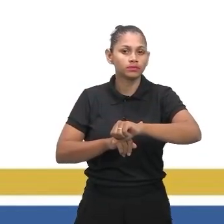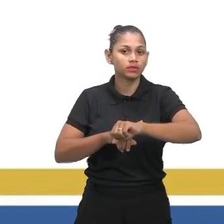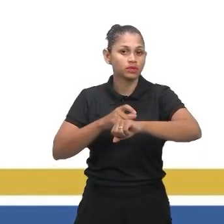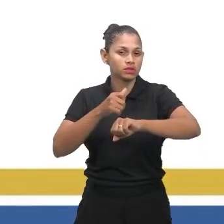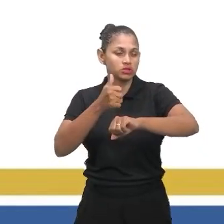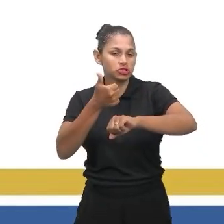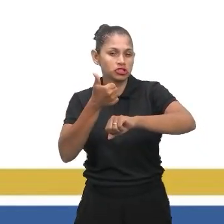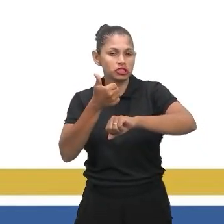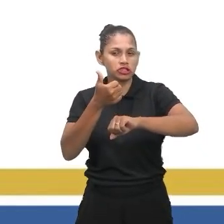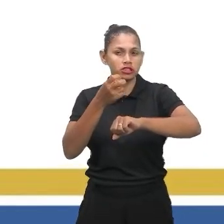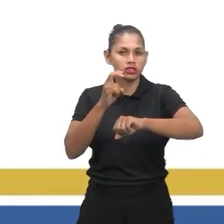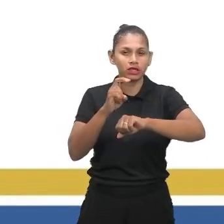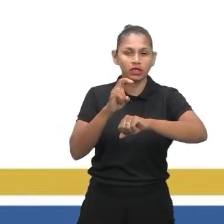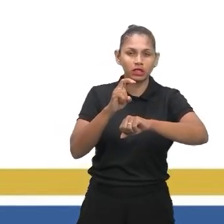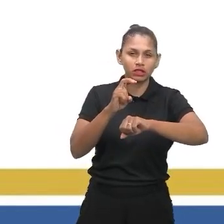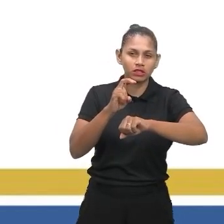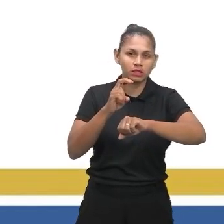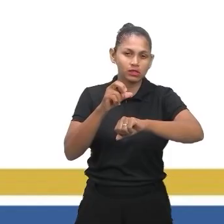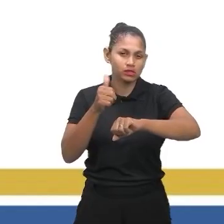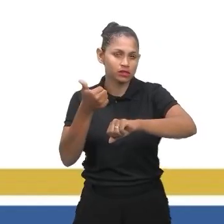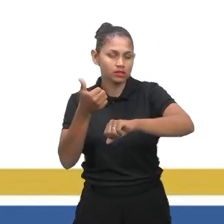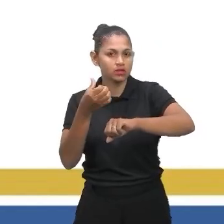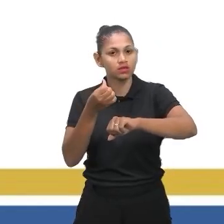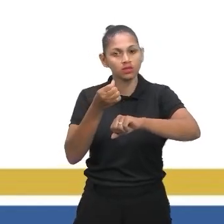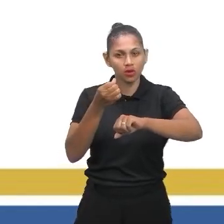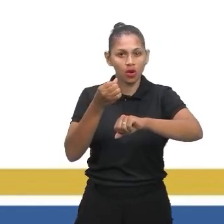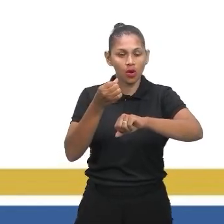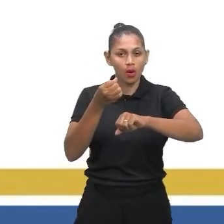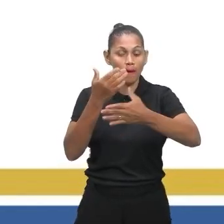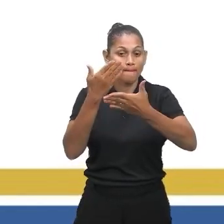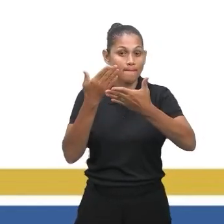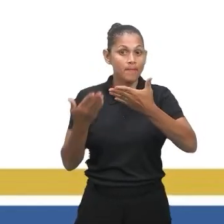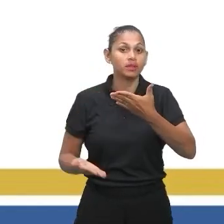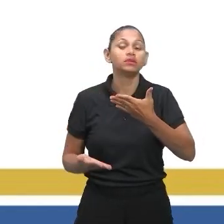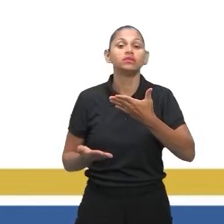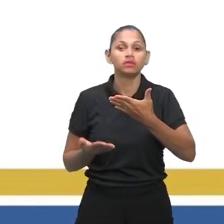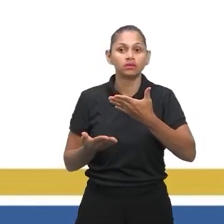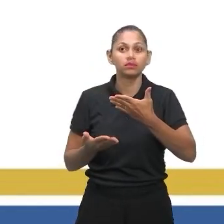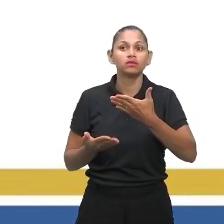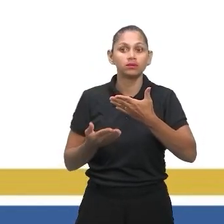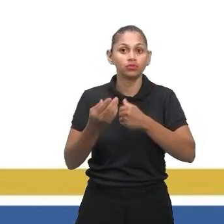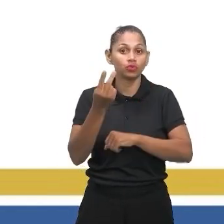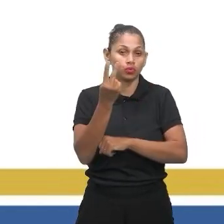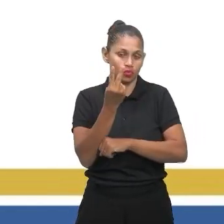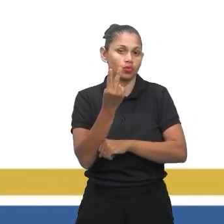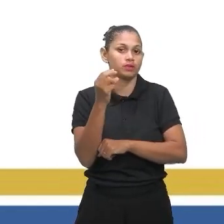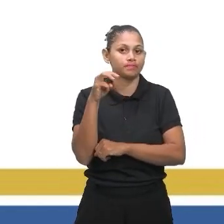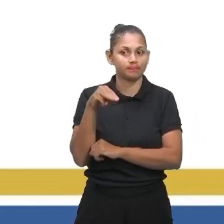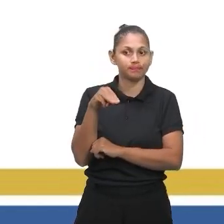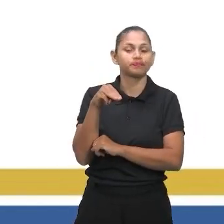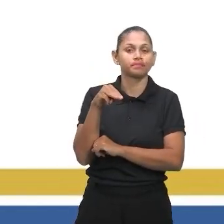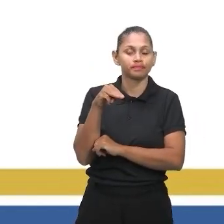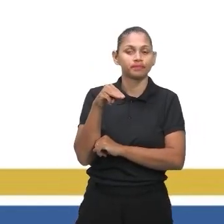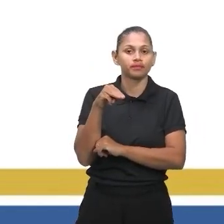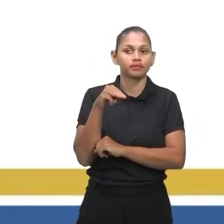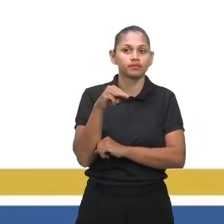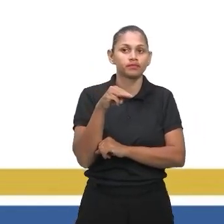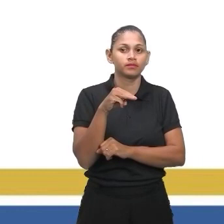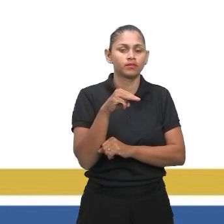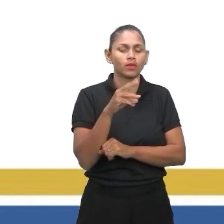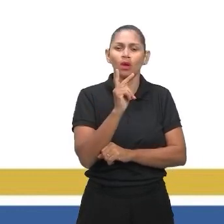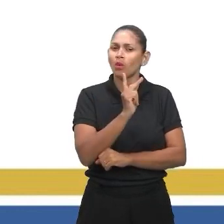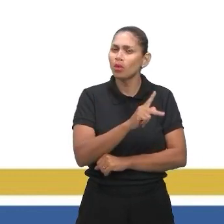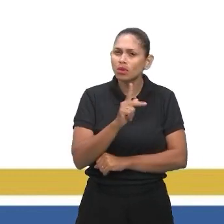16 horas, caiu 2 metros. Então, eu posso dizer que 2 metros corresponde ao quê? 10%. Ah,